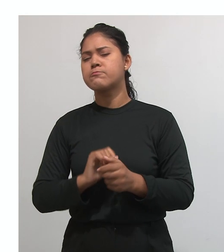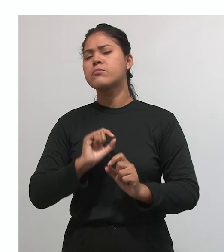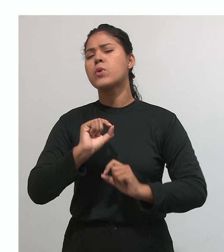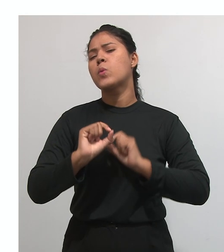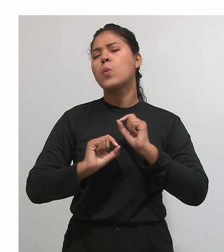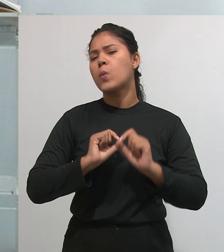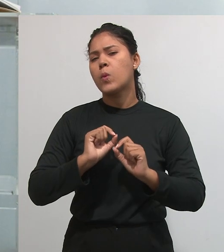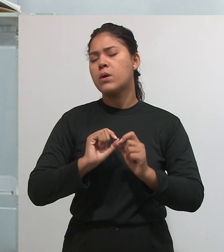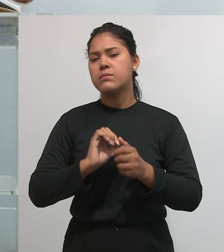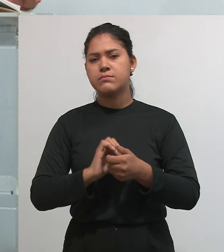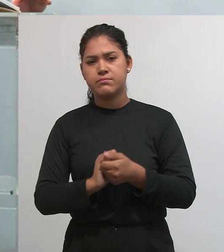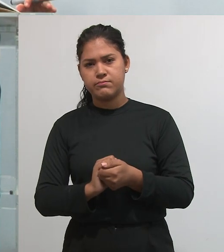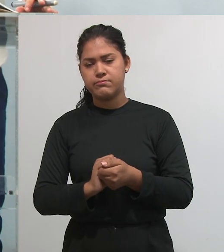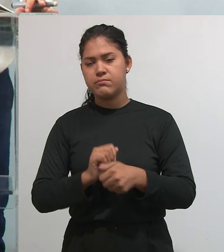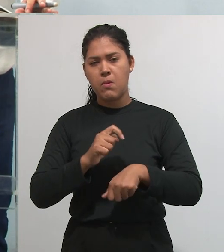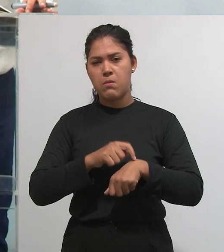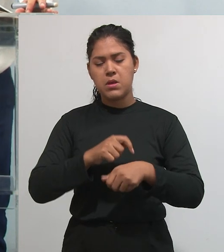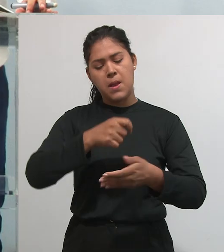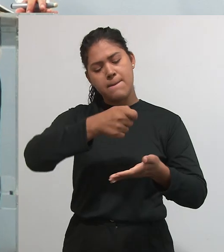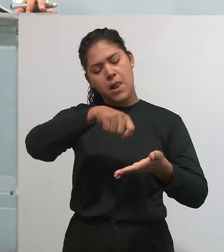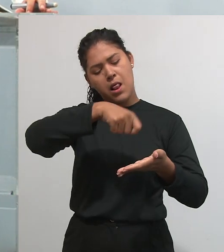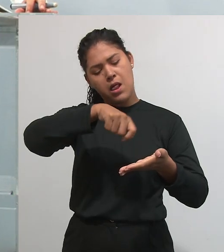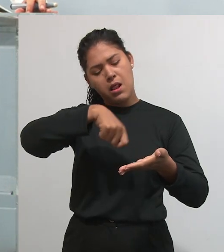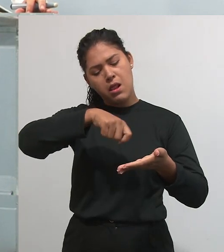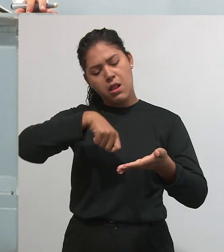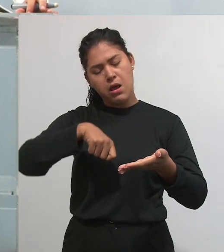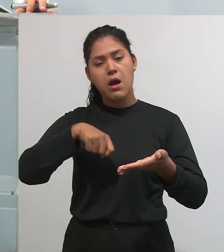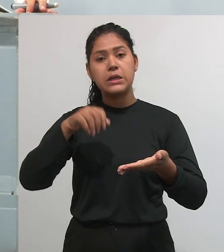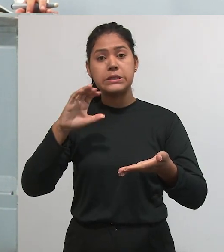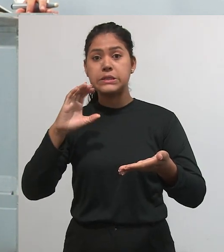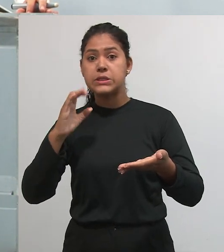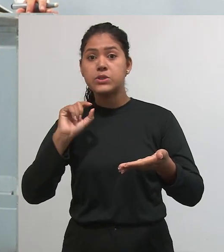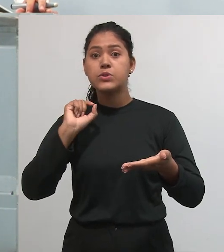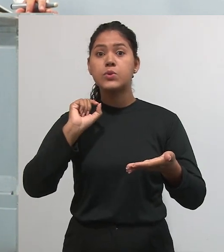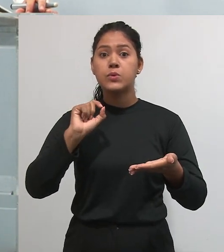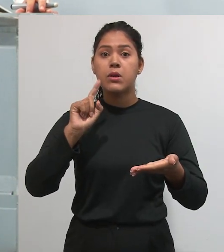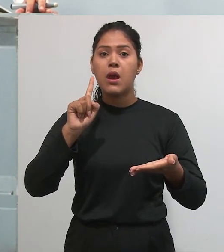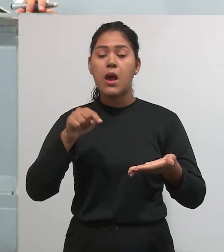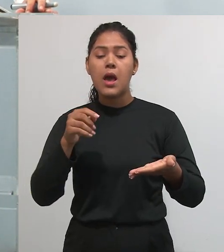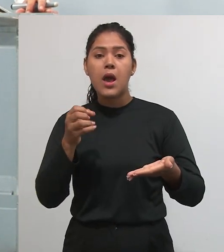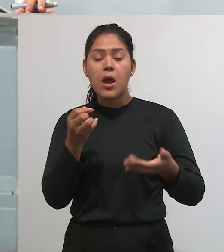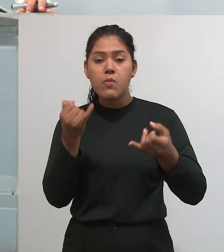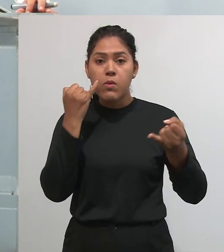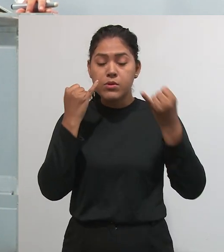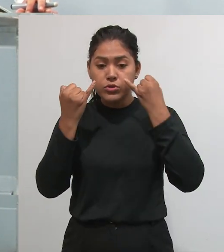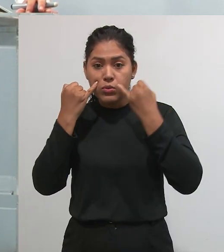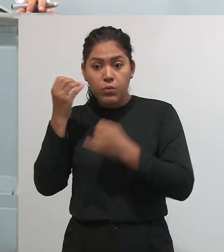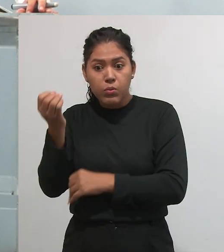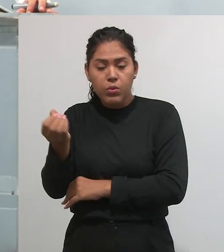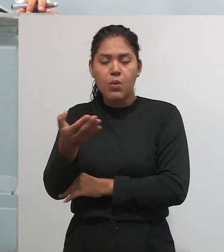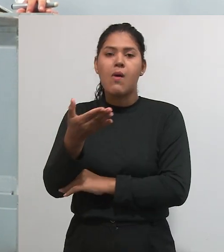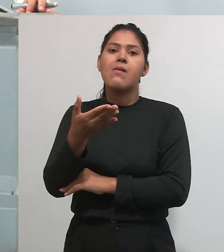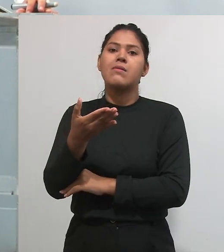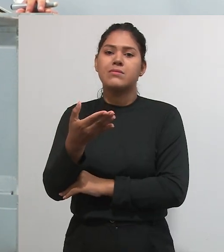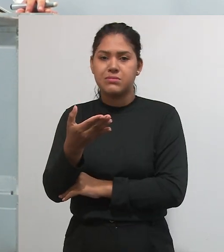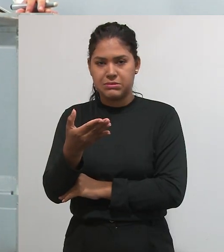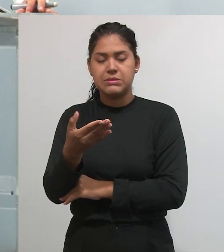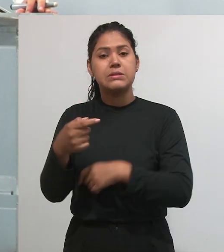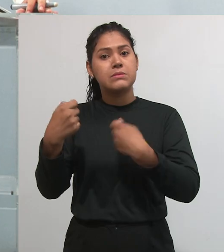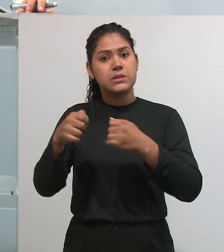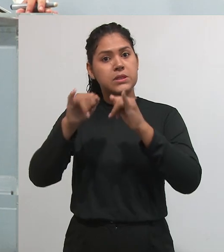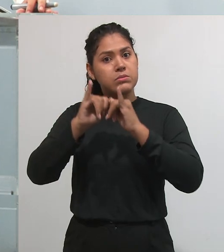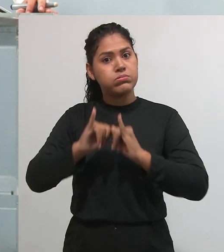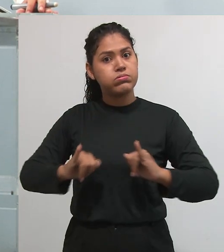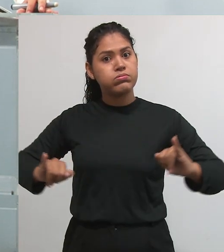o que acontece? Quando a gente escreve um artigo científico, geralmente é uma coisa recente que aconteceu, é uma coisa que você precisa